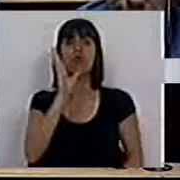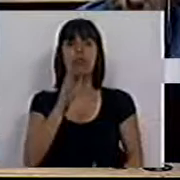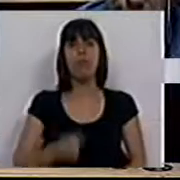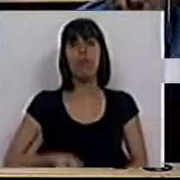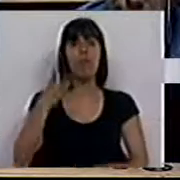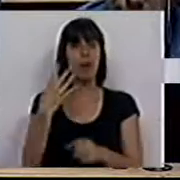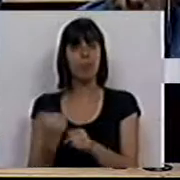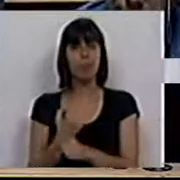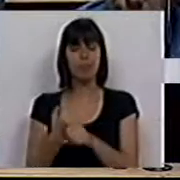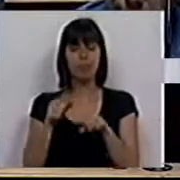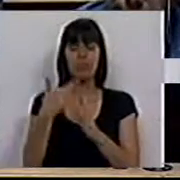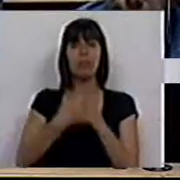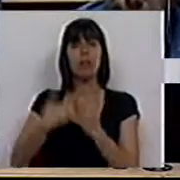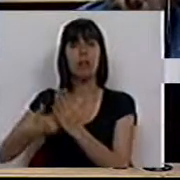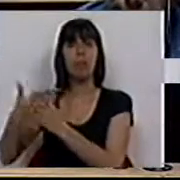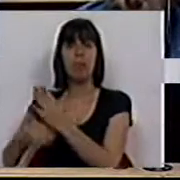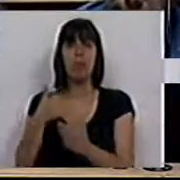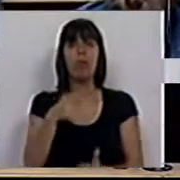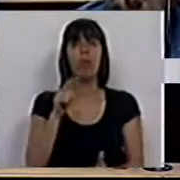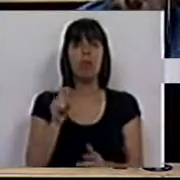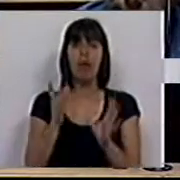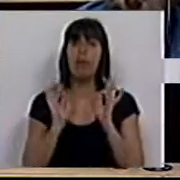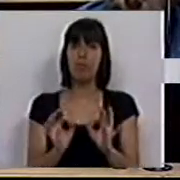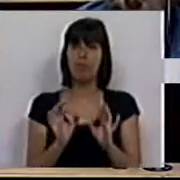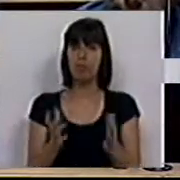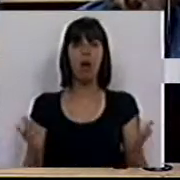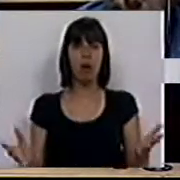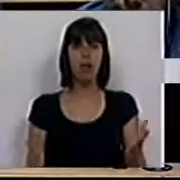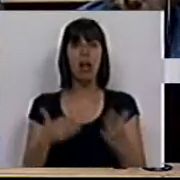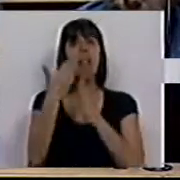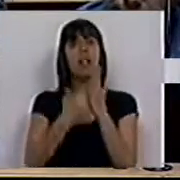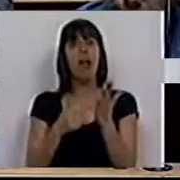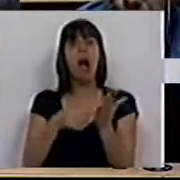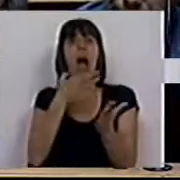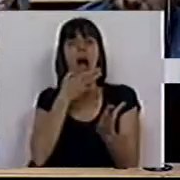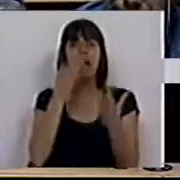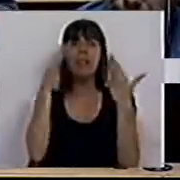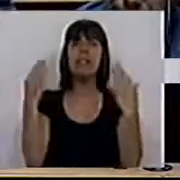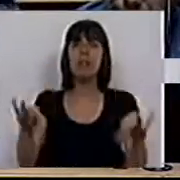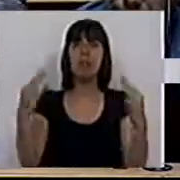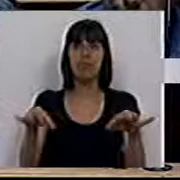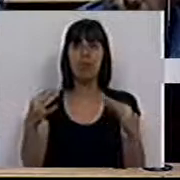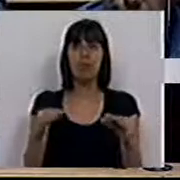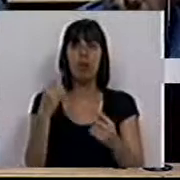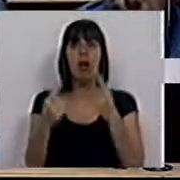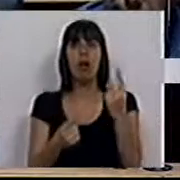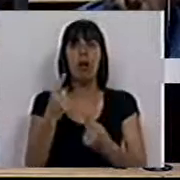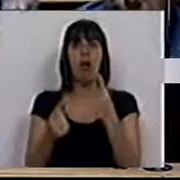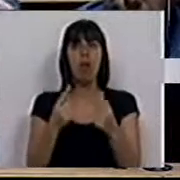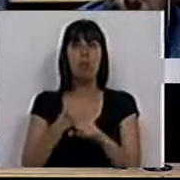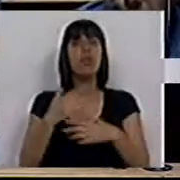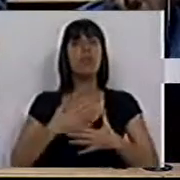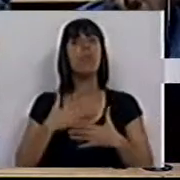dito em várias destas atividades, destes diplomas, o Bloco de Esquerda é favorável a diplomas que venham simplificar algumas